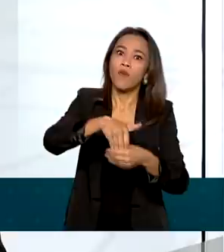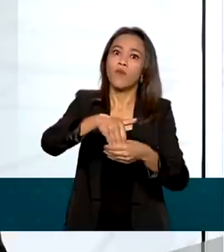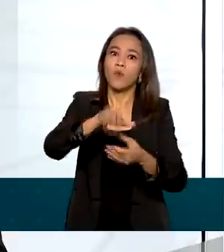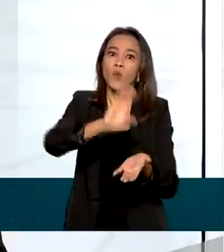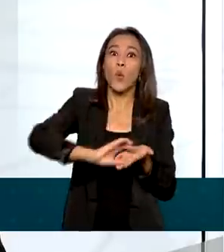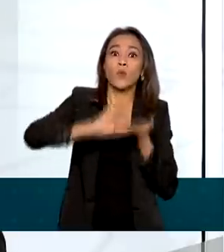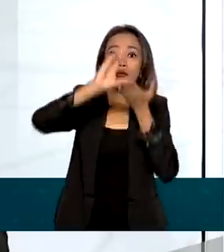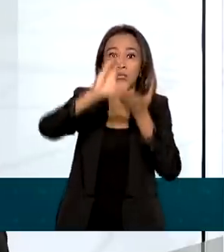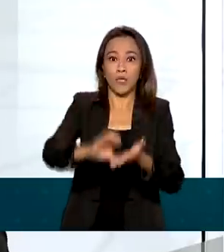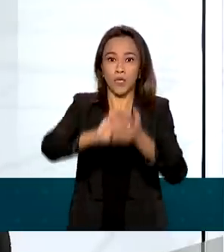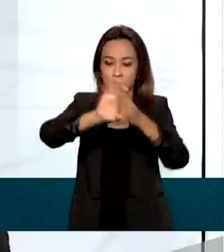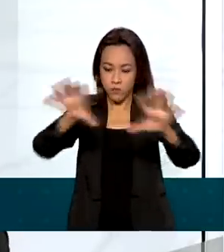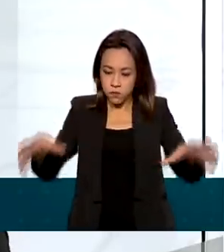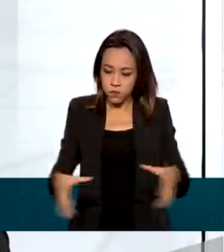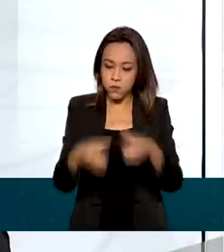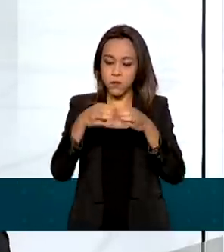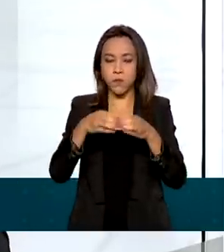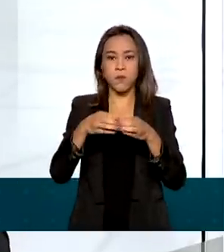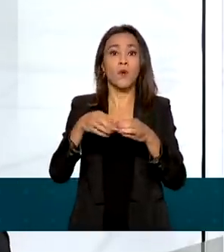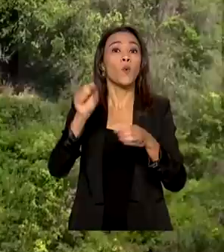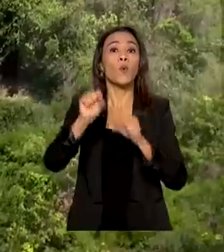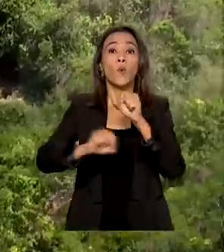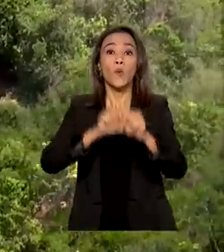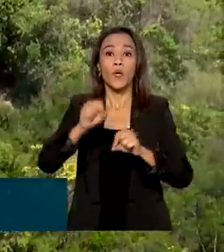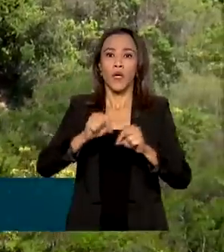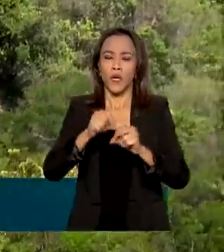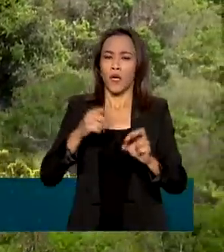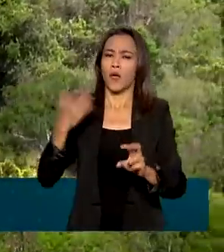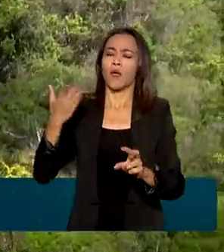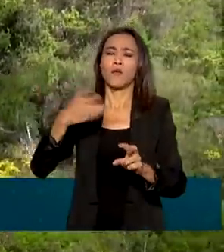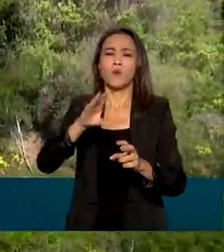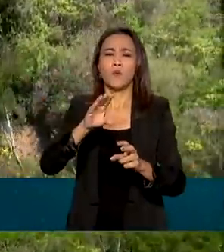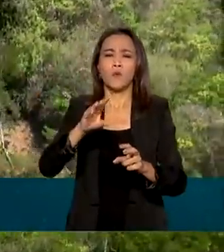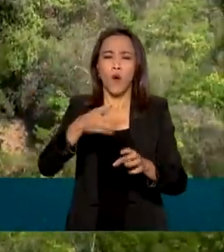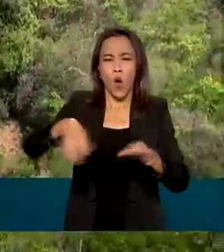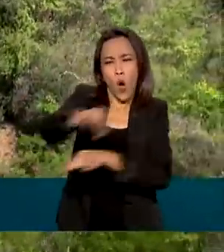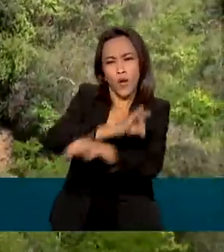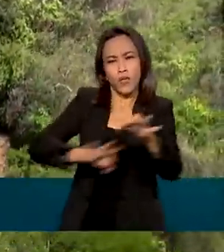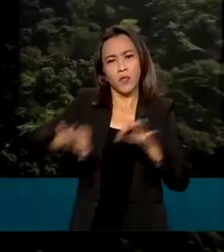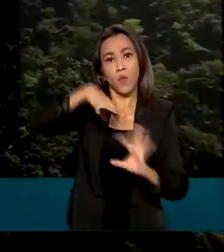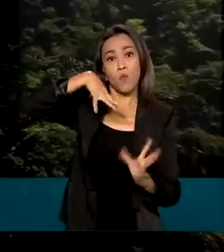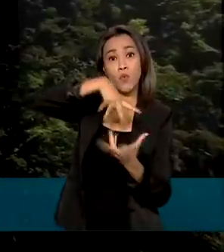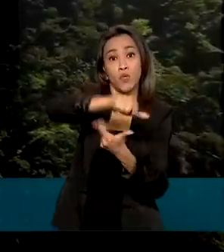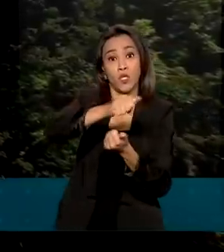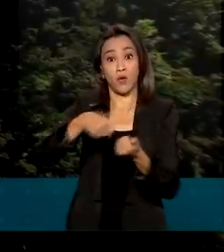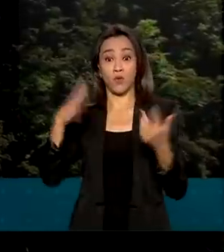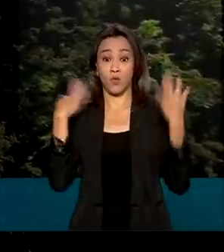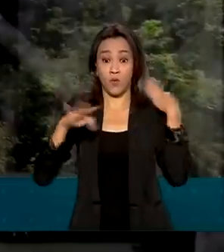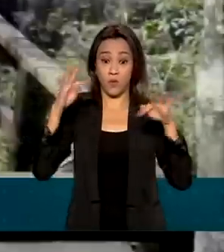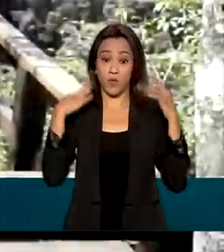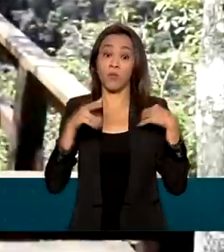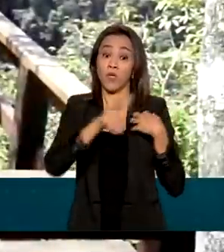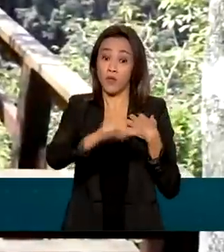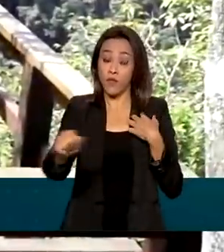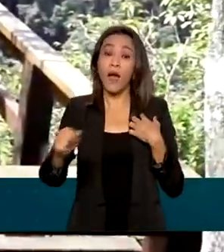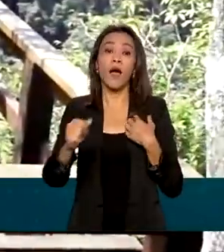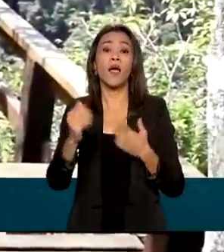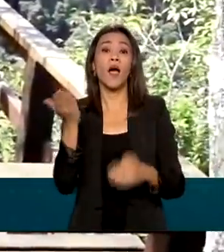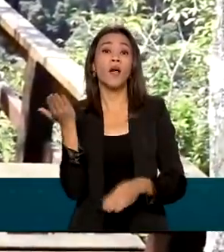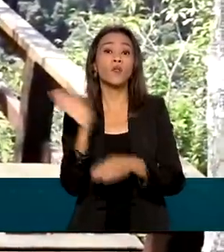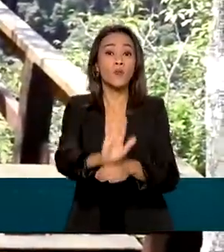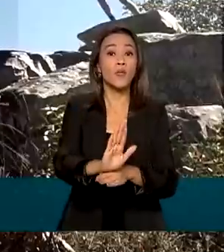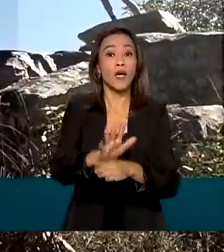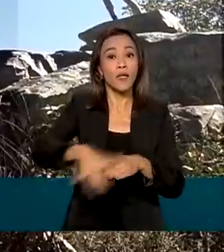Executivo da Organização Mundial de Turismo. Órgão que vai liderar a agenda de recuperação do